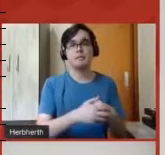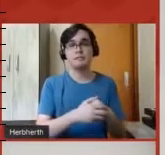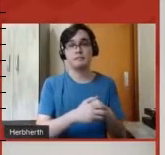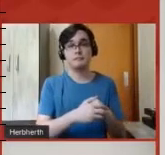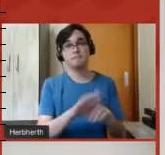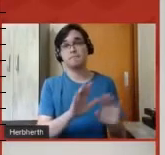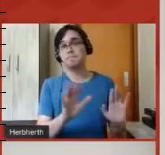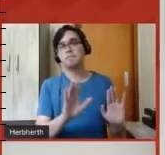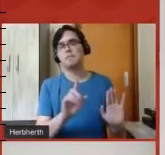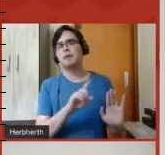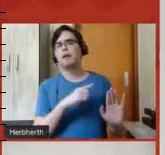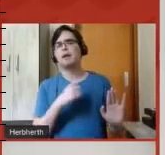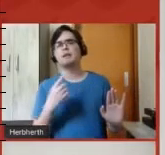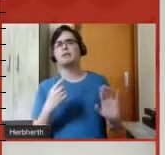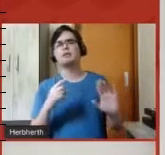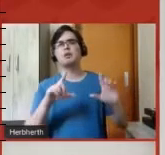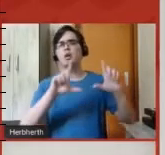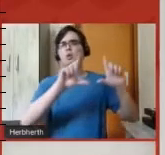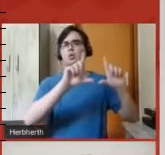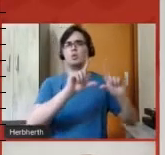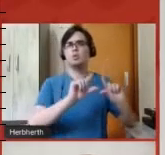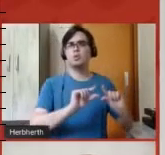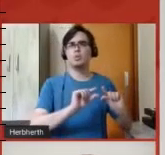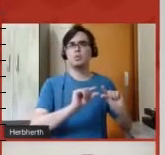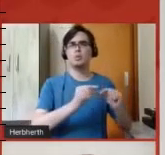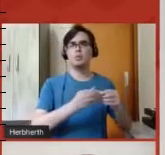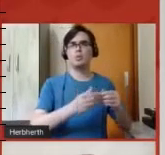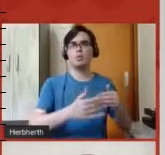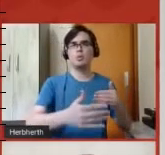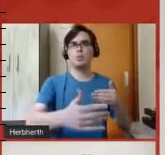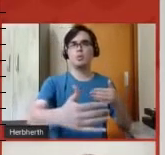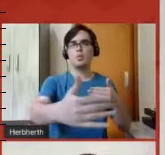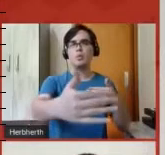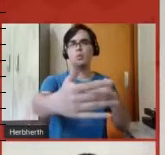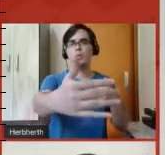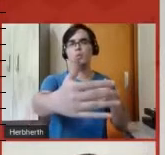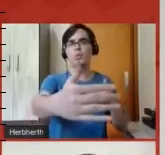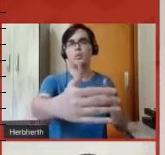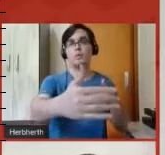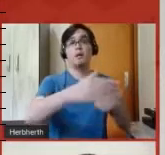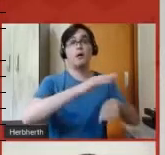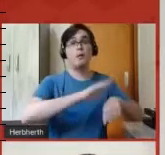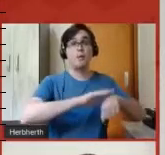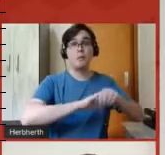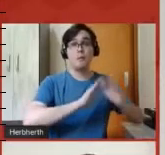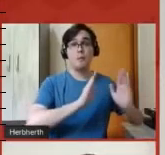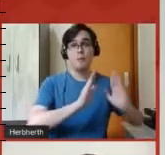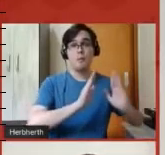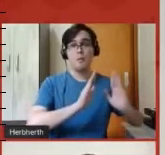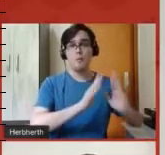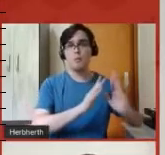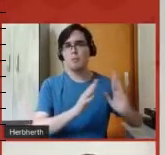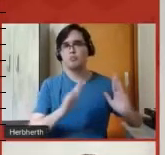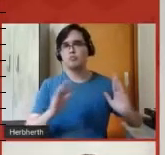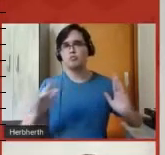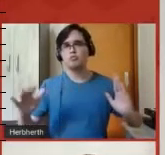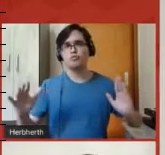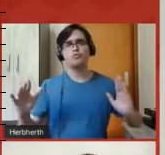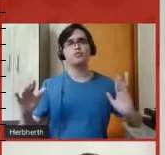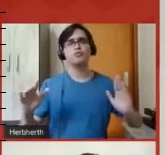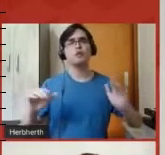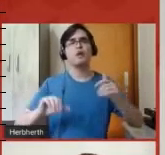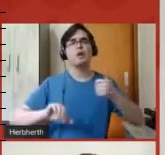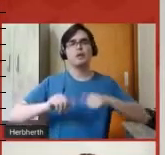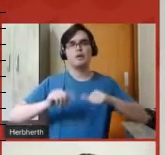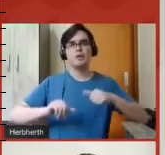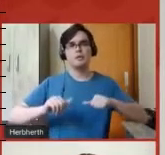processo e ter uma quantidade maior de momentos de avaliação para que a coisa não